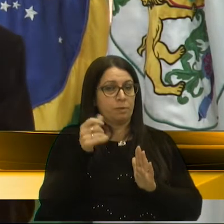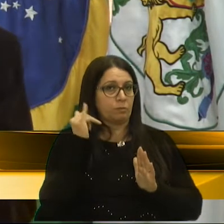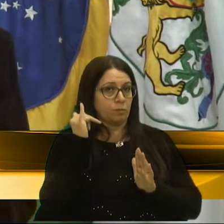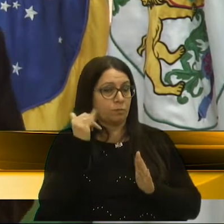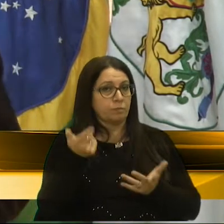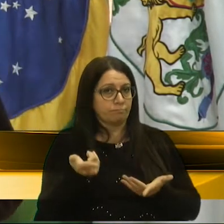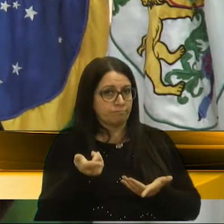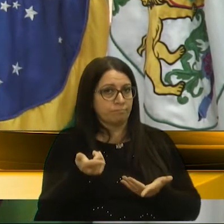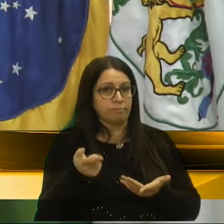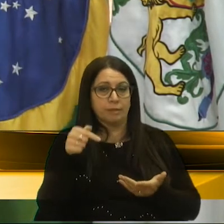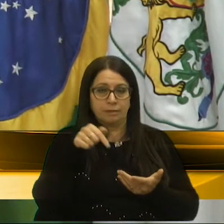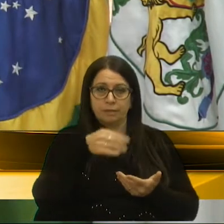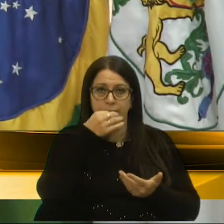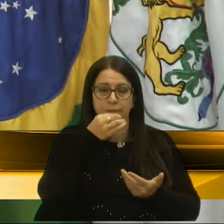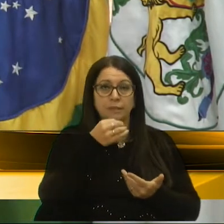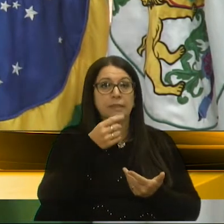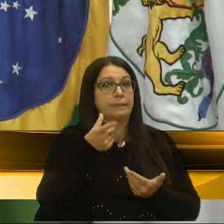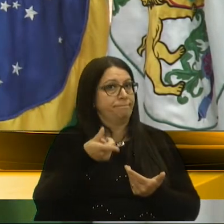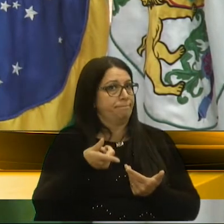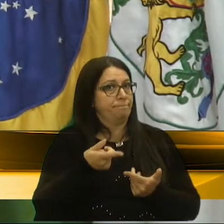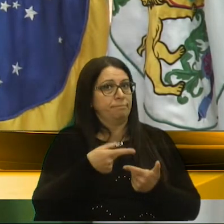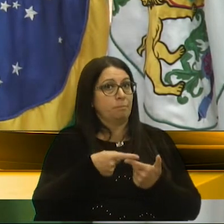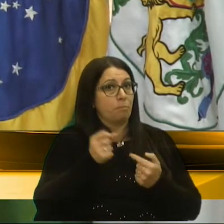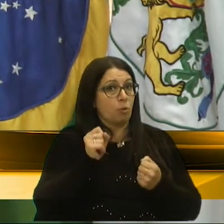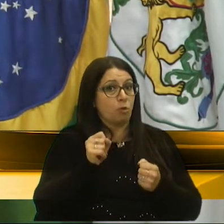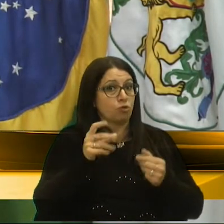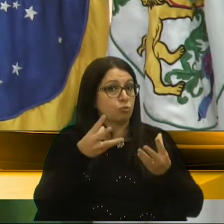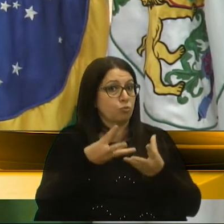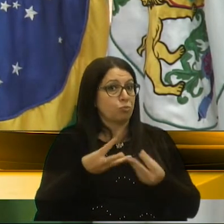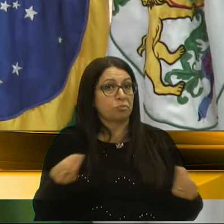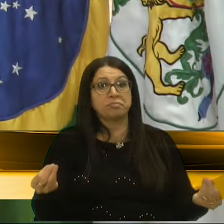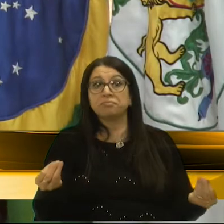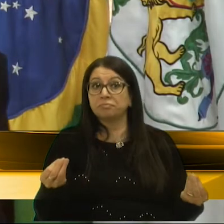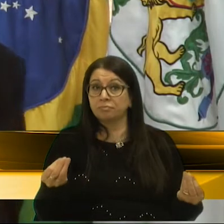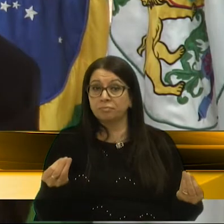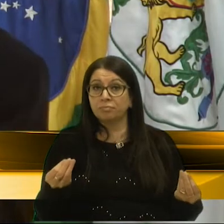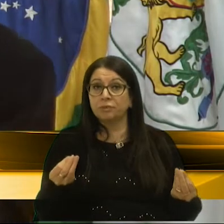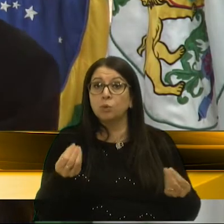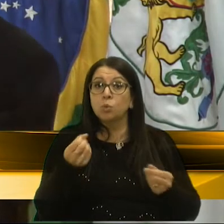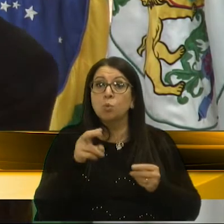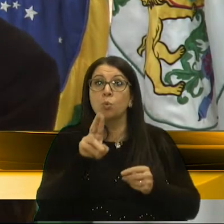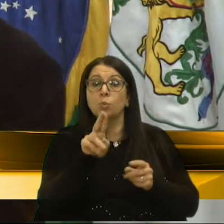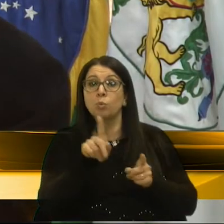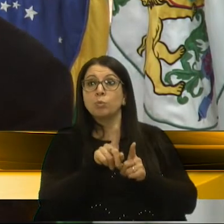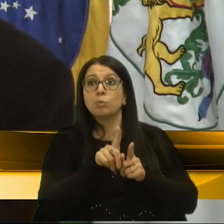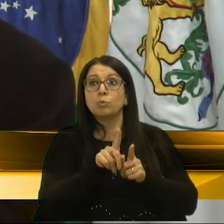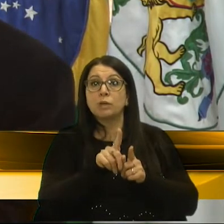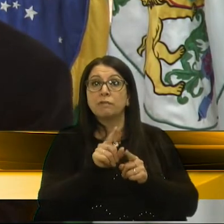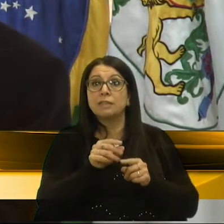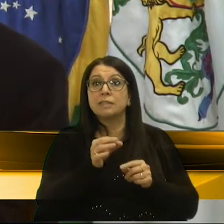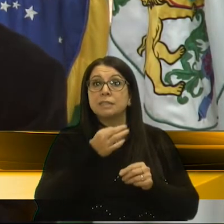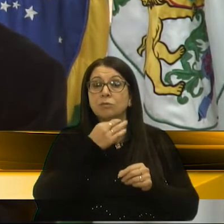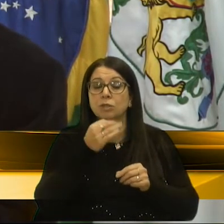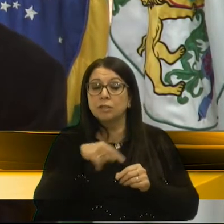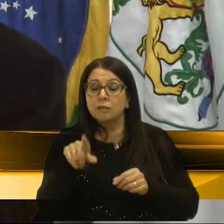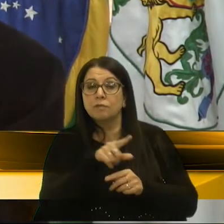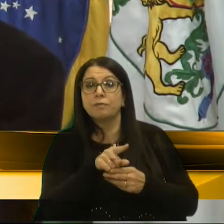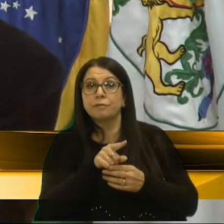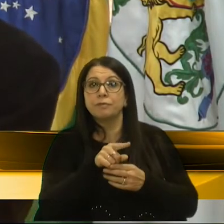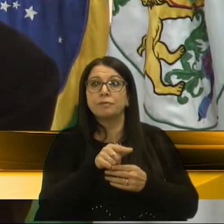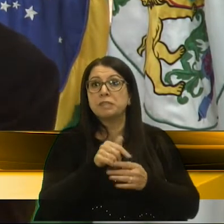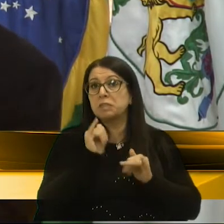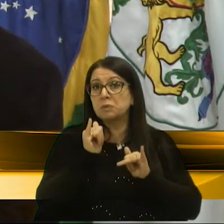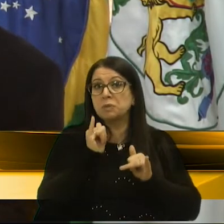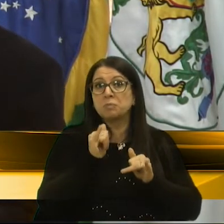transporte público em Caxias, ele está condenado à morte. Ou ele vai ser precarizado. Vai ser um